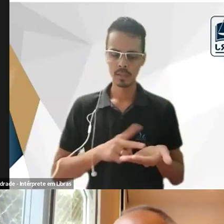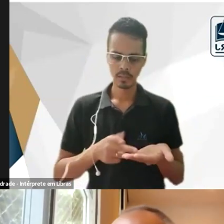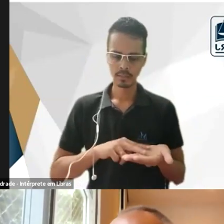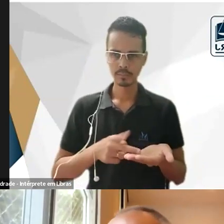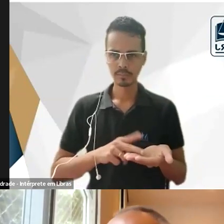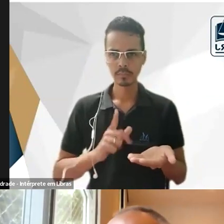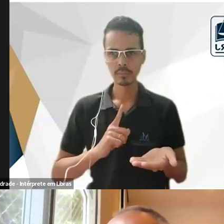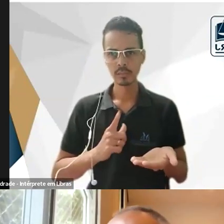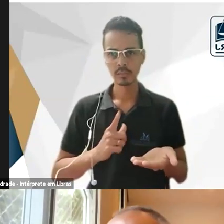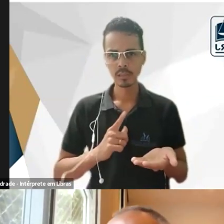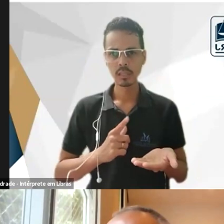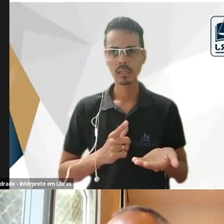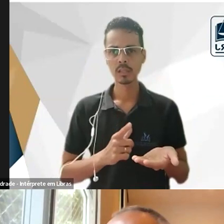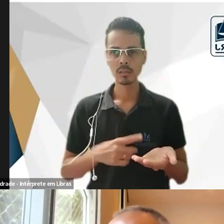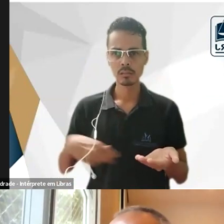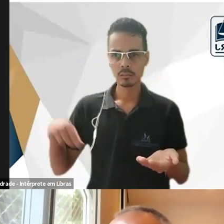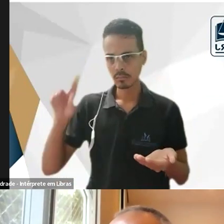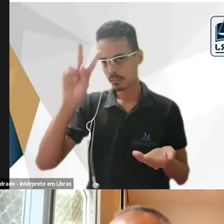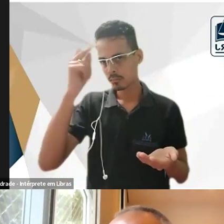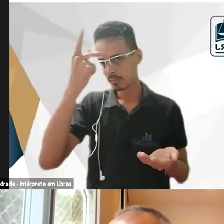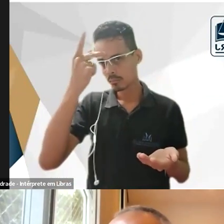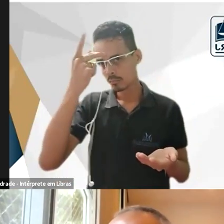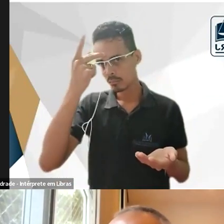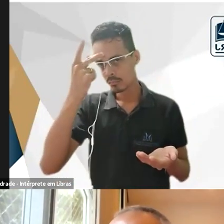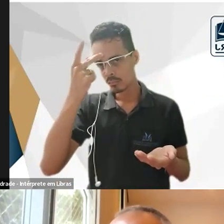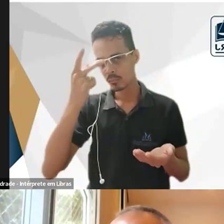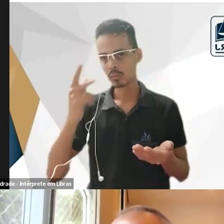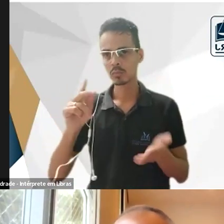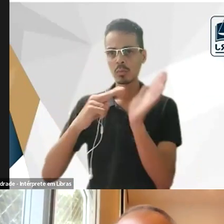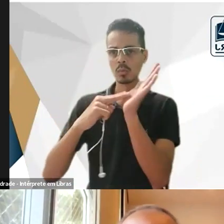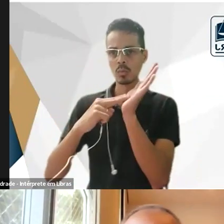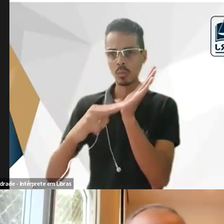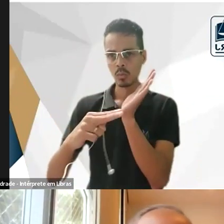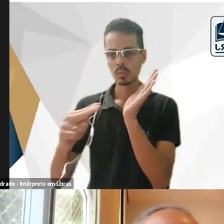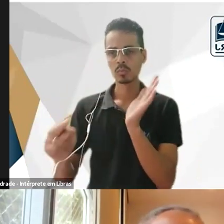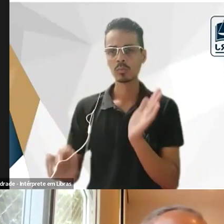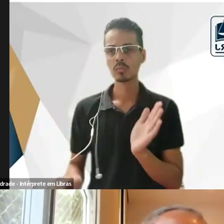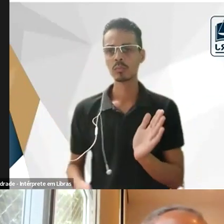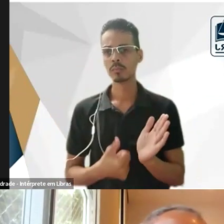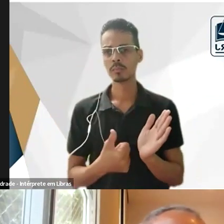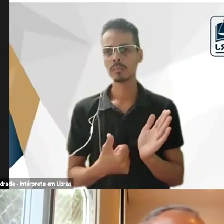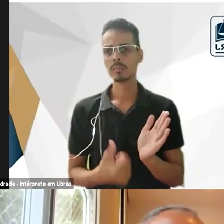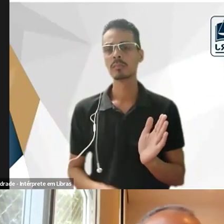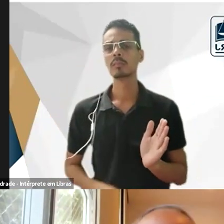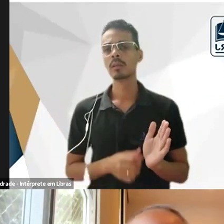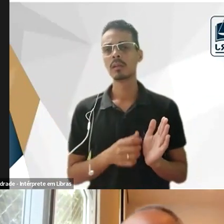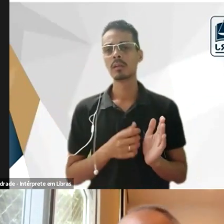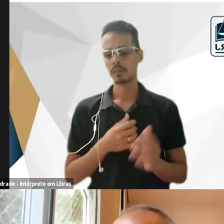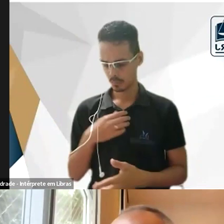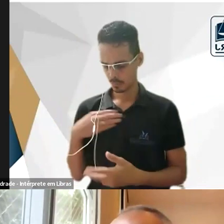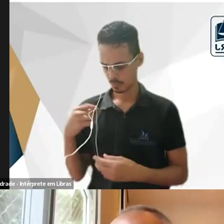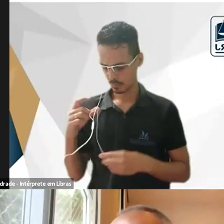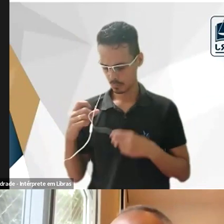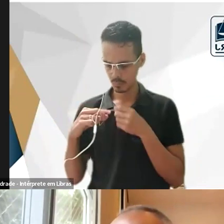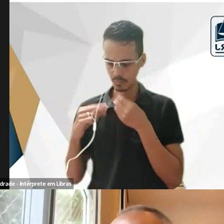interpretação até equivocada do próprio pensamento daquele autor originário também achei muito interessante citar na fala do